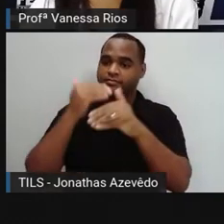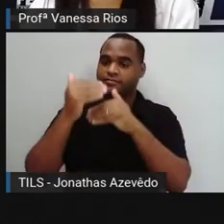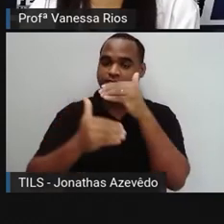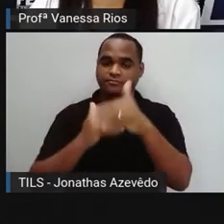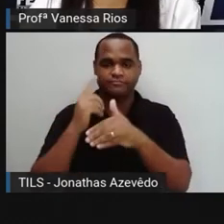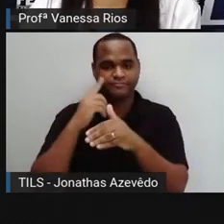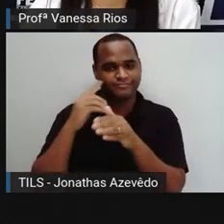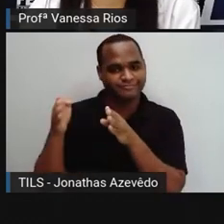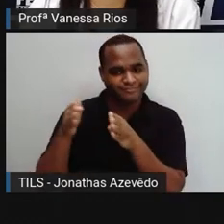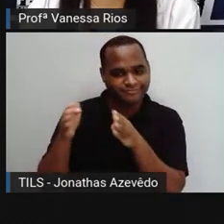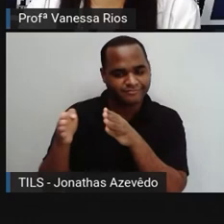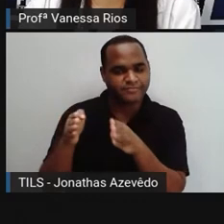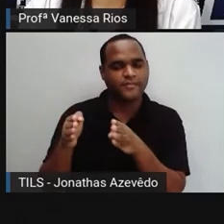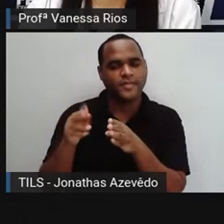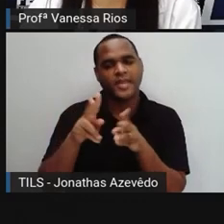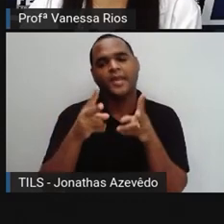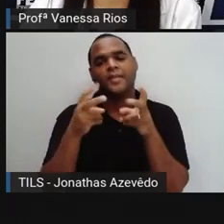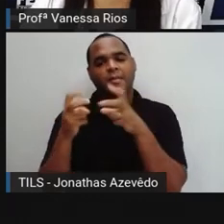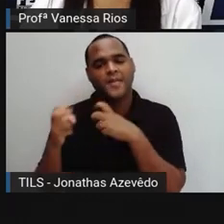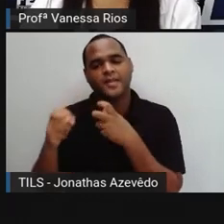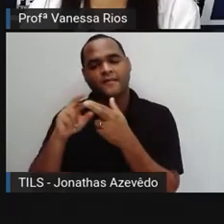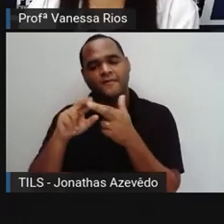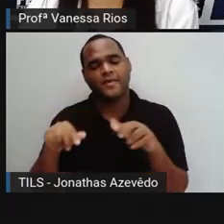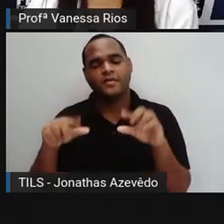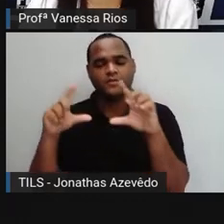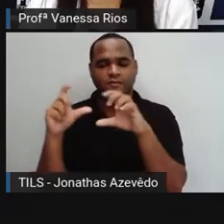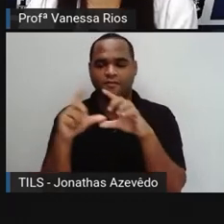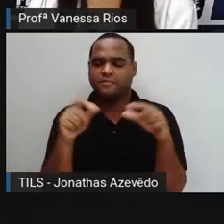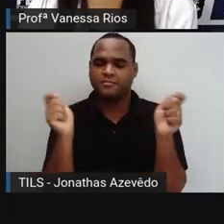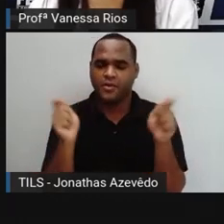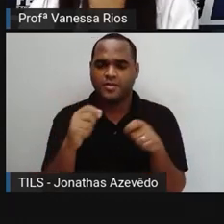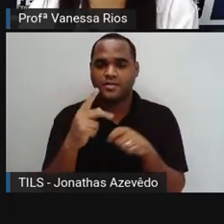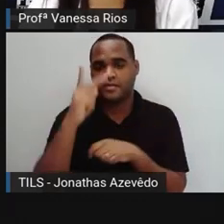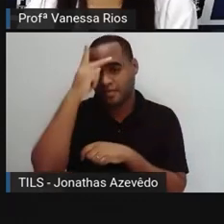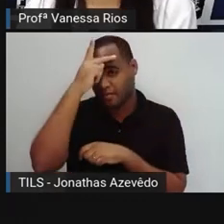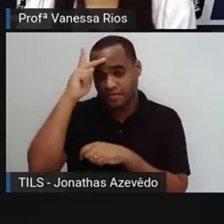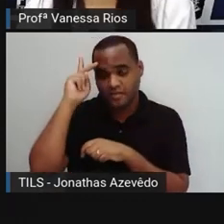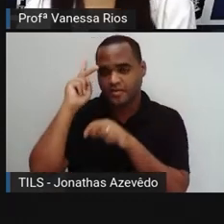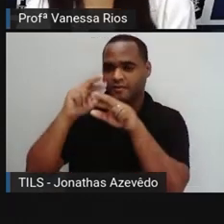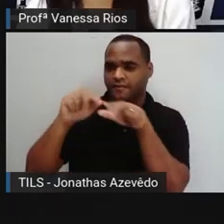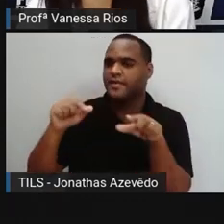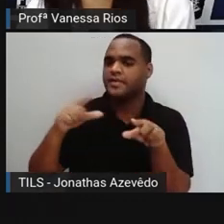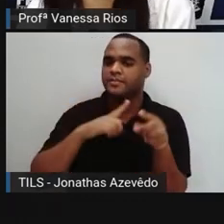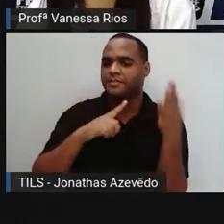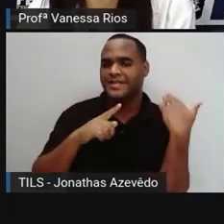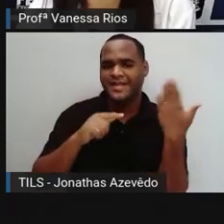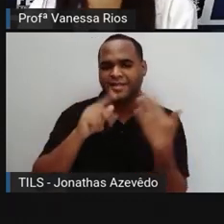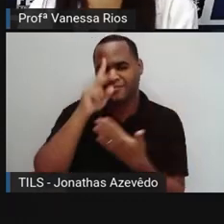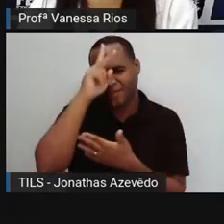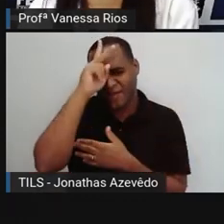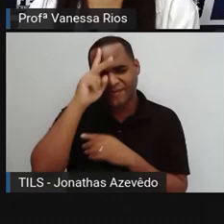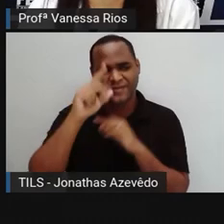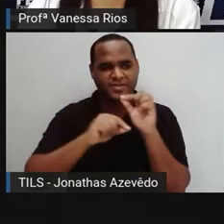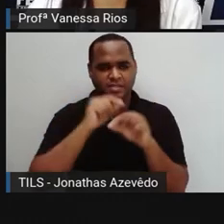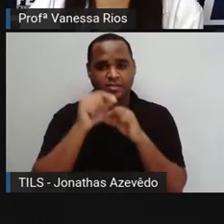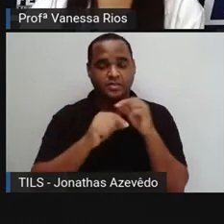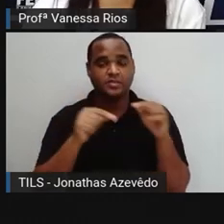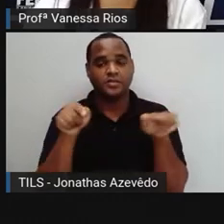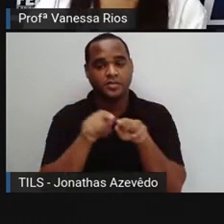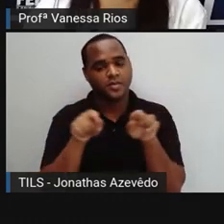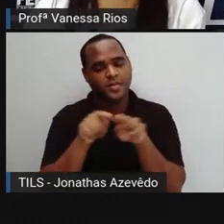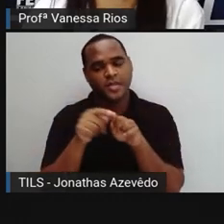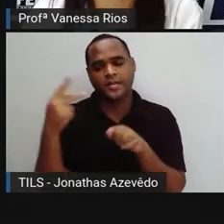tempo? A gente percebe que as fotografias elas podem mostrar pessoas, momentos históricos, retratar